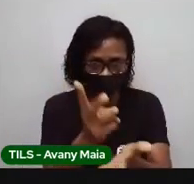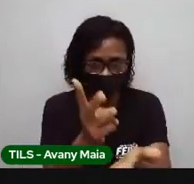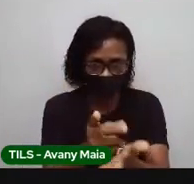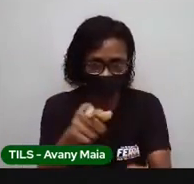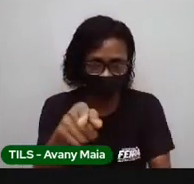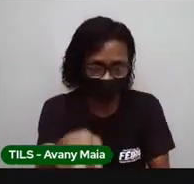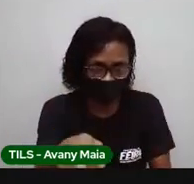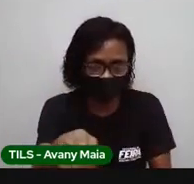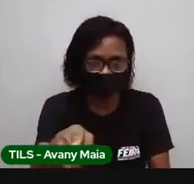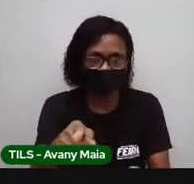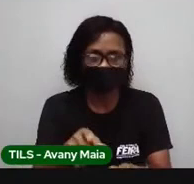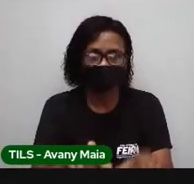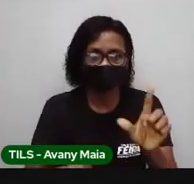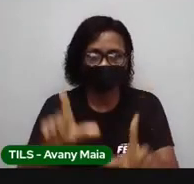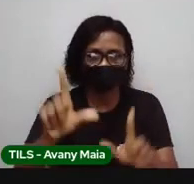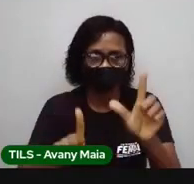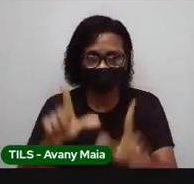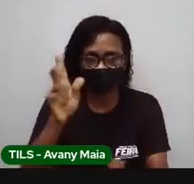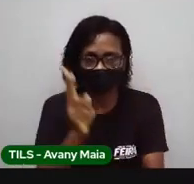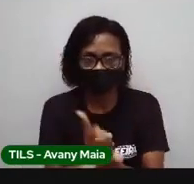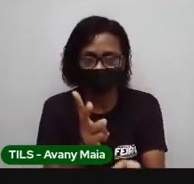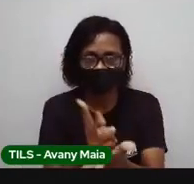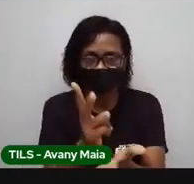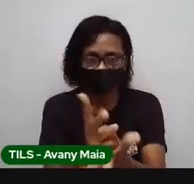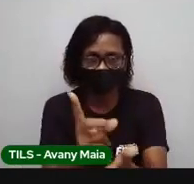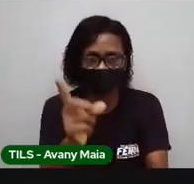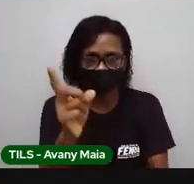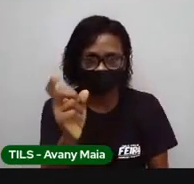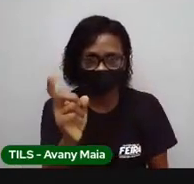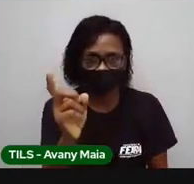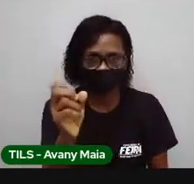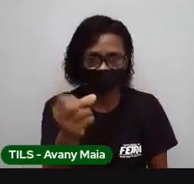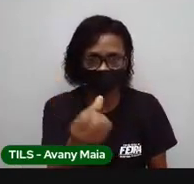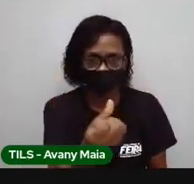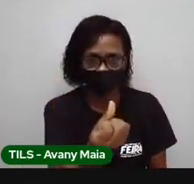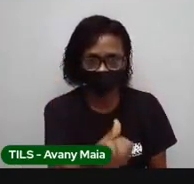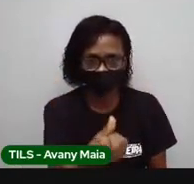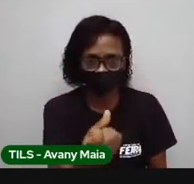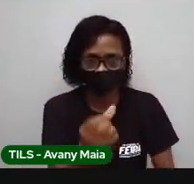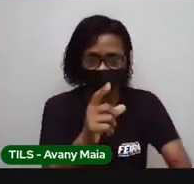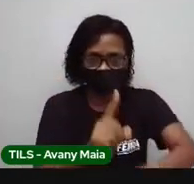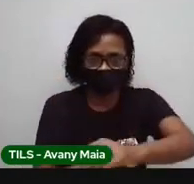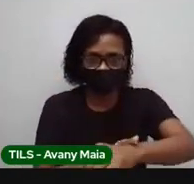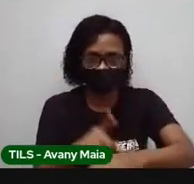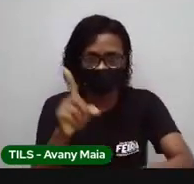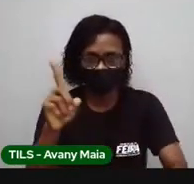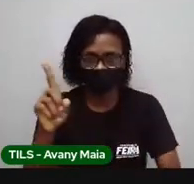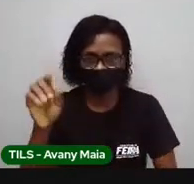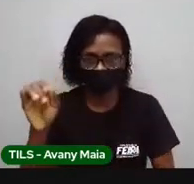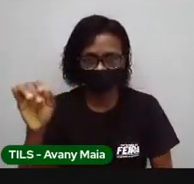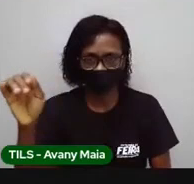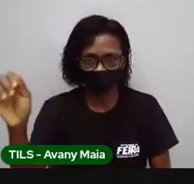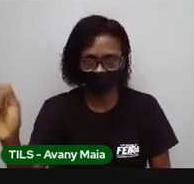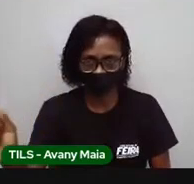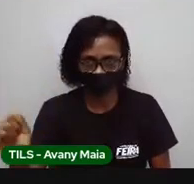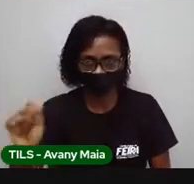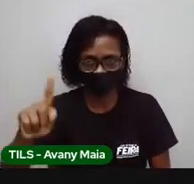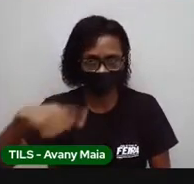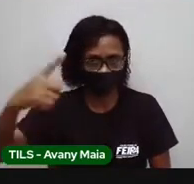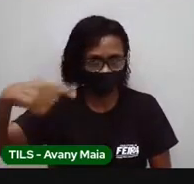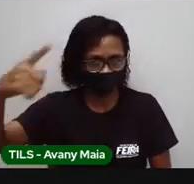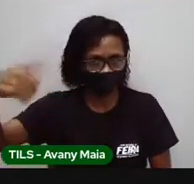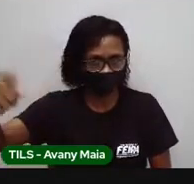o consumo de energia dessa TV, a gente vai achar esse consumo